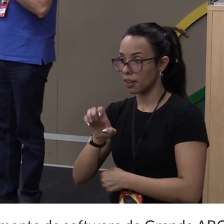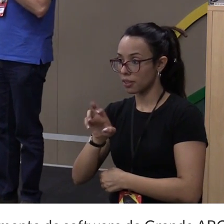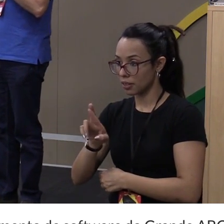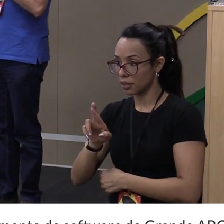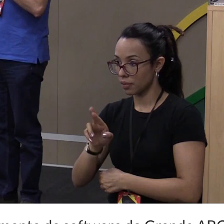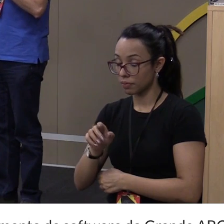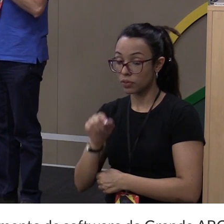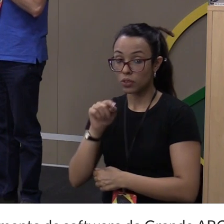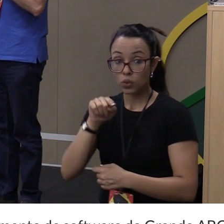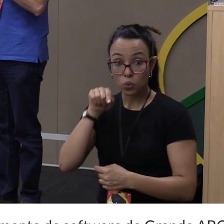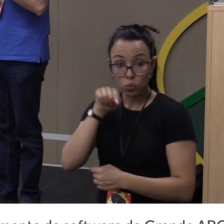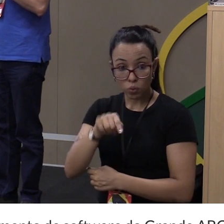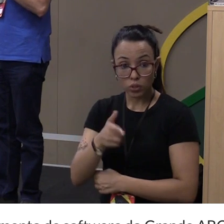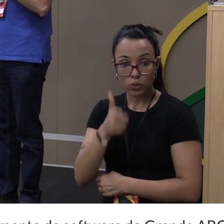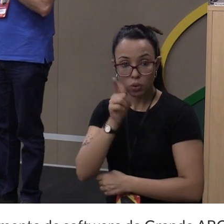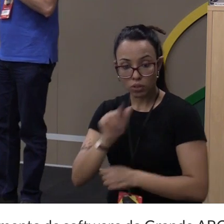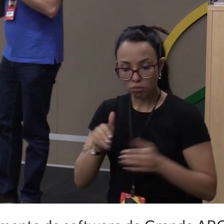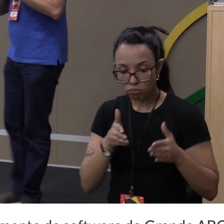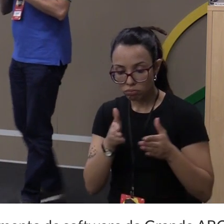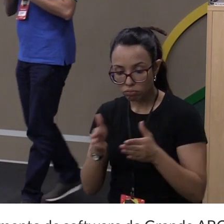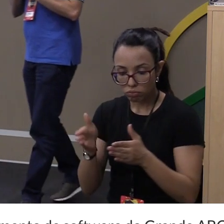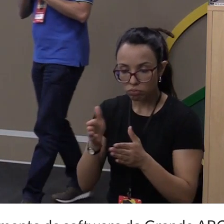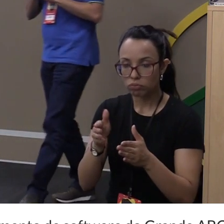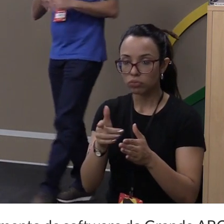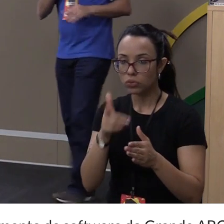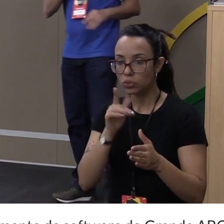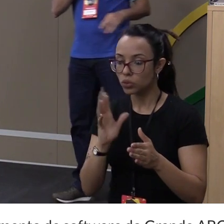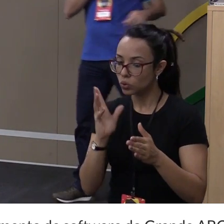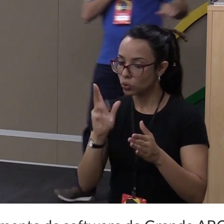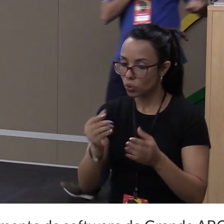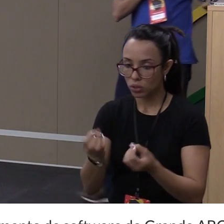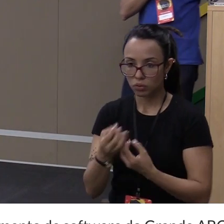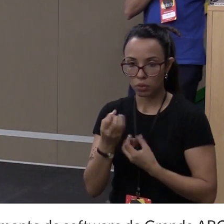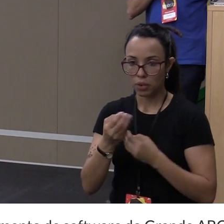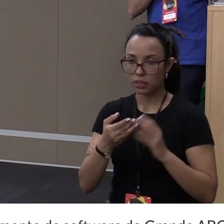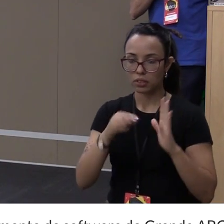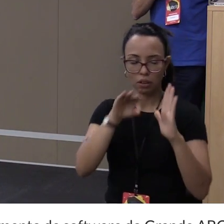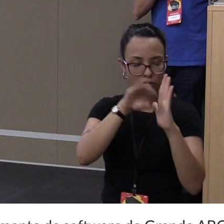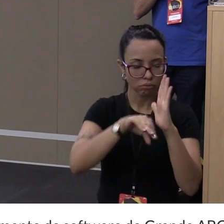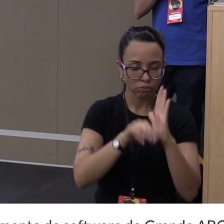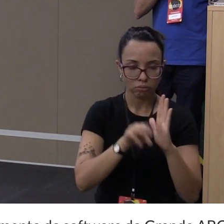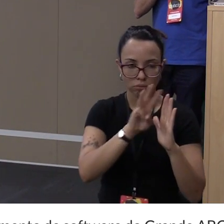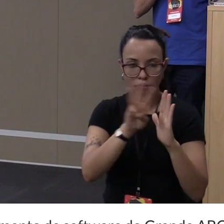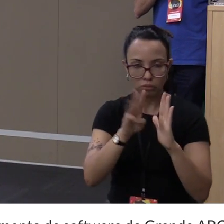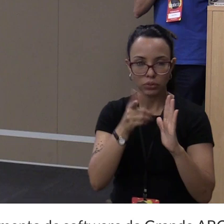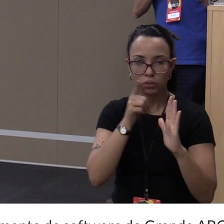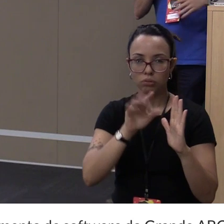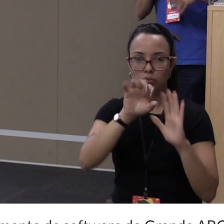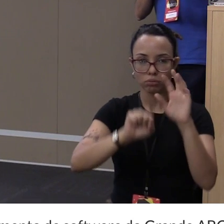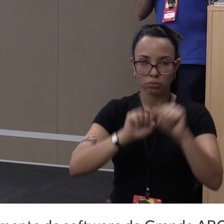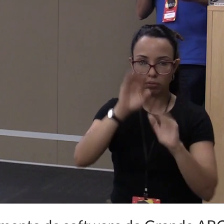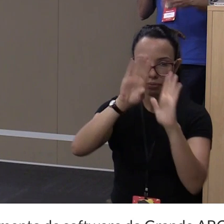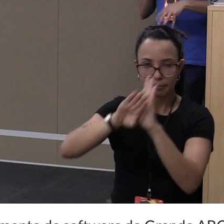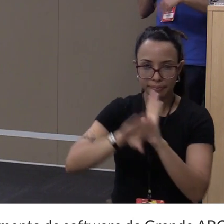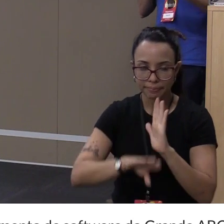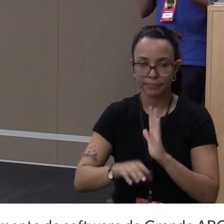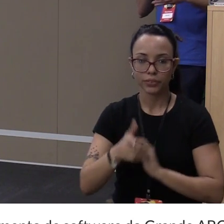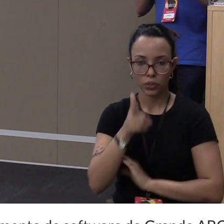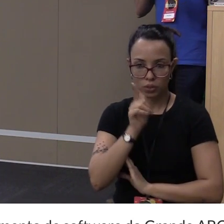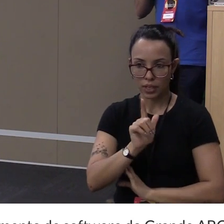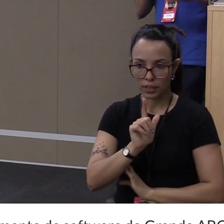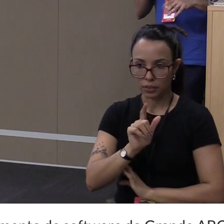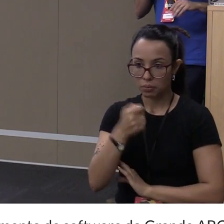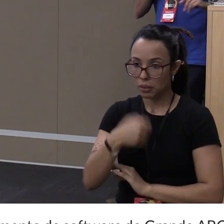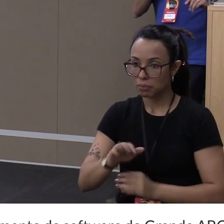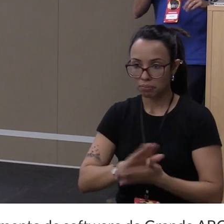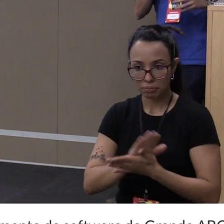extrair informações de quantas páginas você quiser. Não precisa de mais nada. Apesar que, se você utilizar